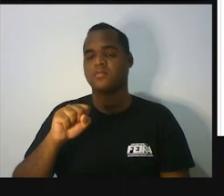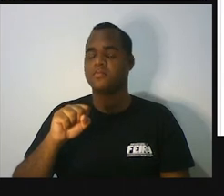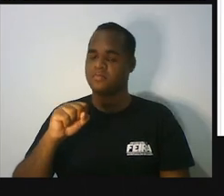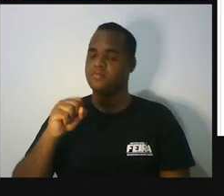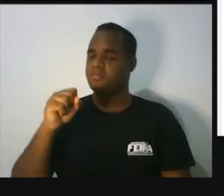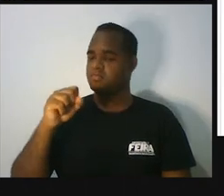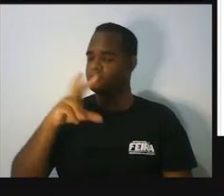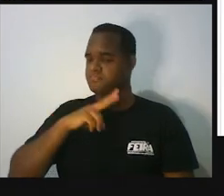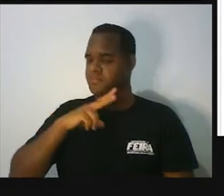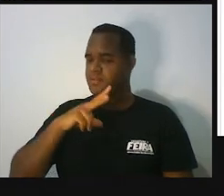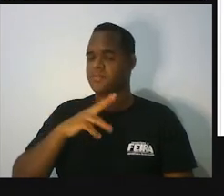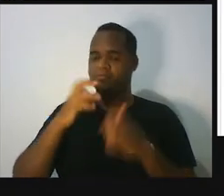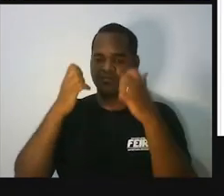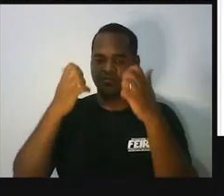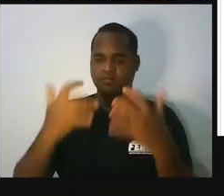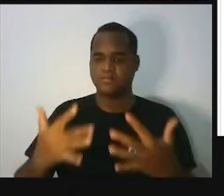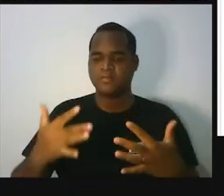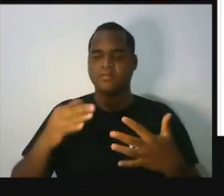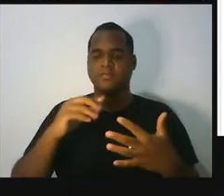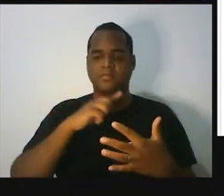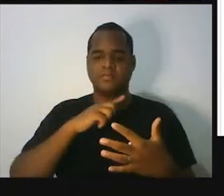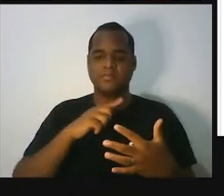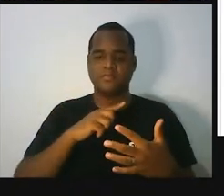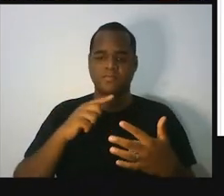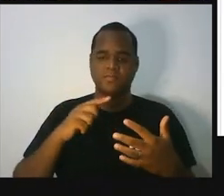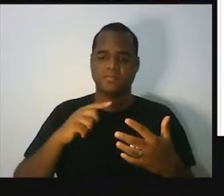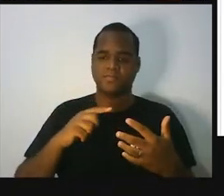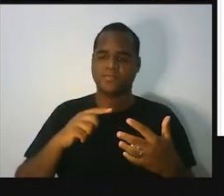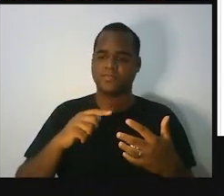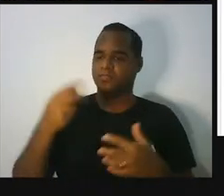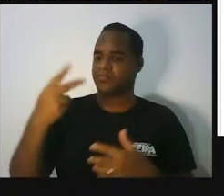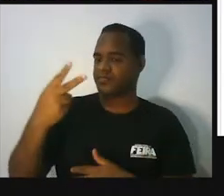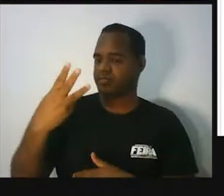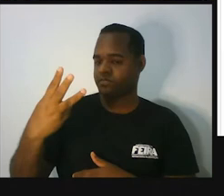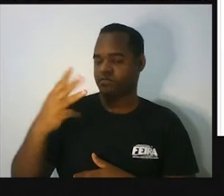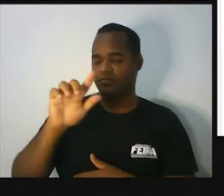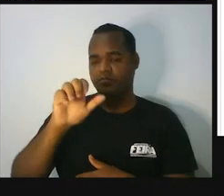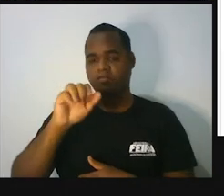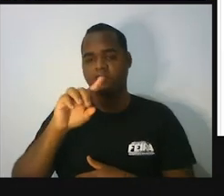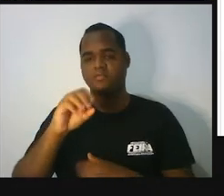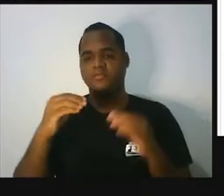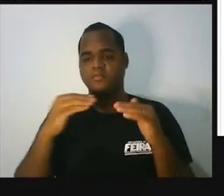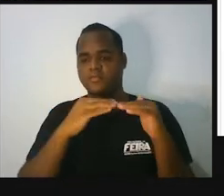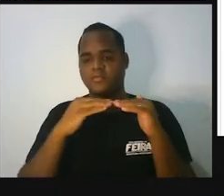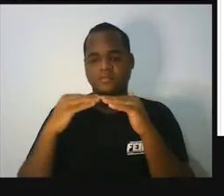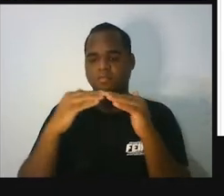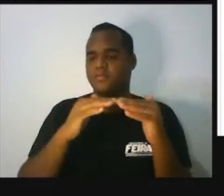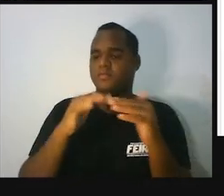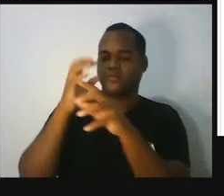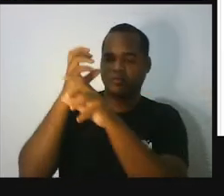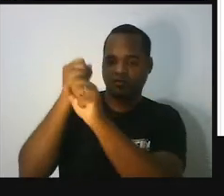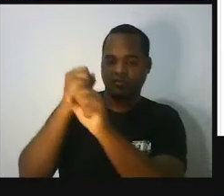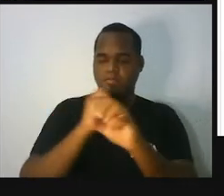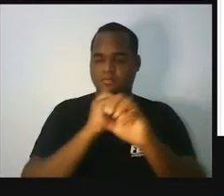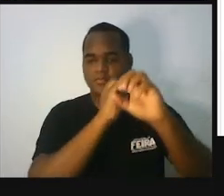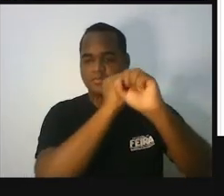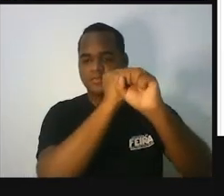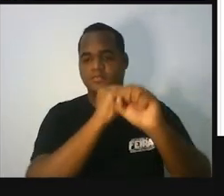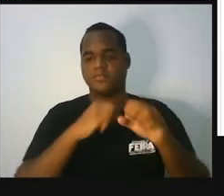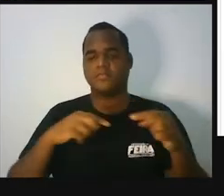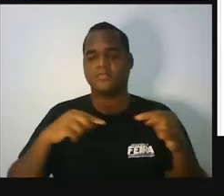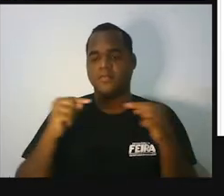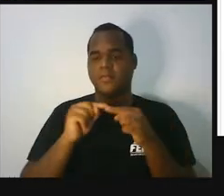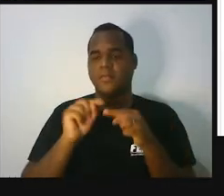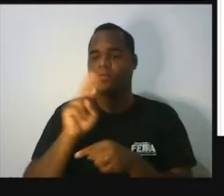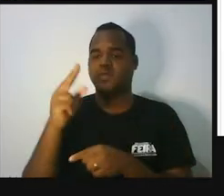quando a gente tem um triângulo com os três lados do mesmo tamanho, os três lados com a mesma medida, o